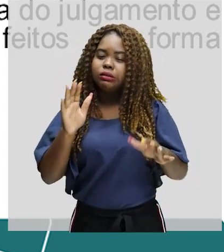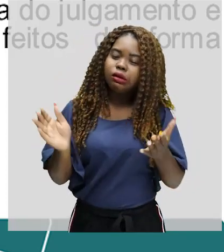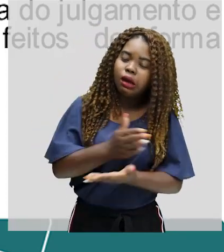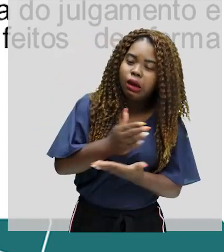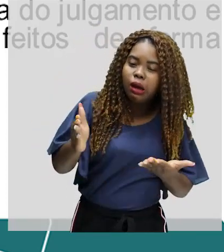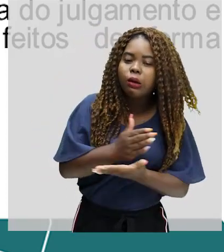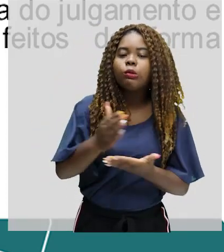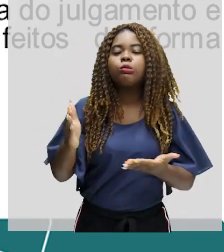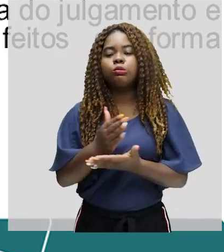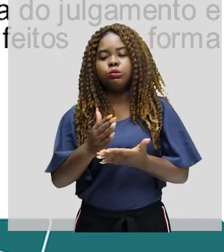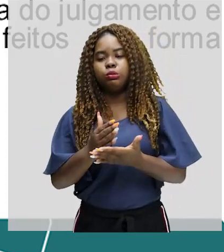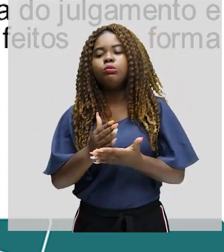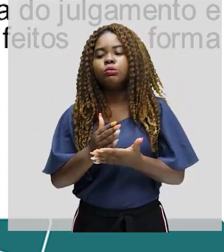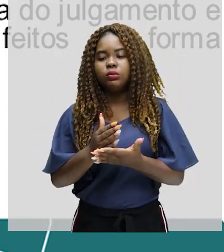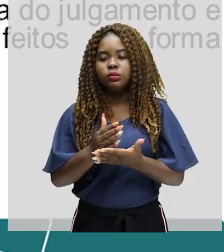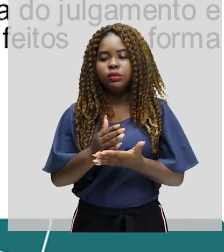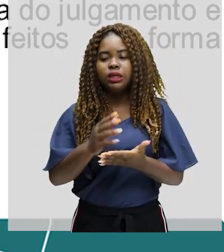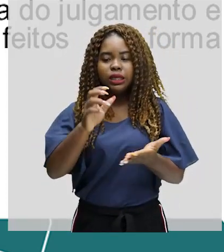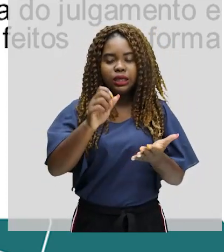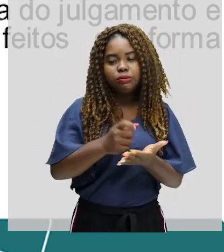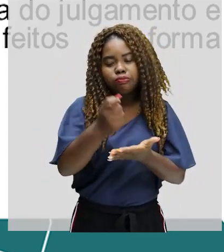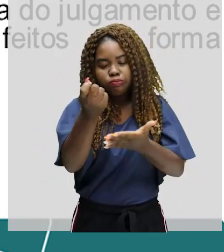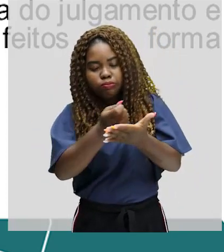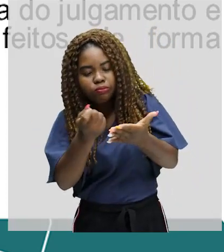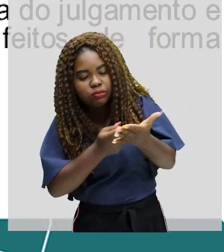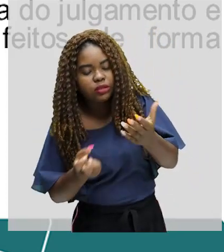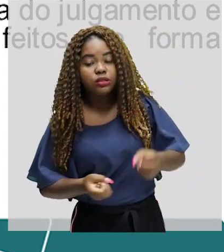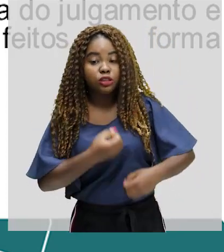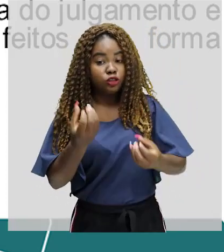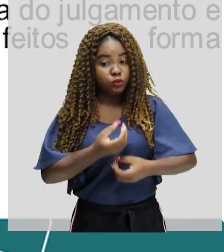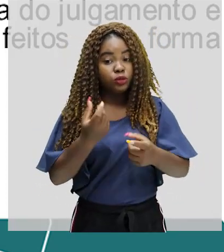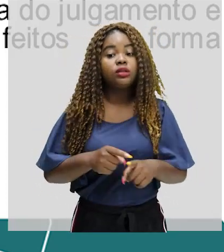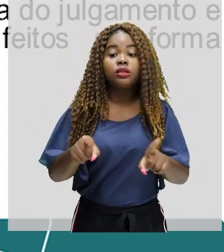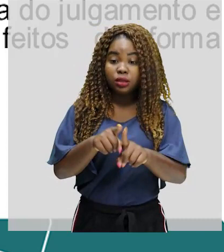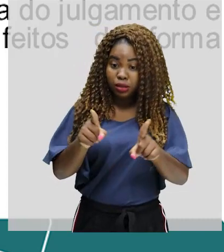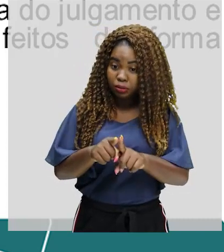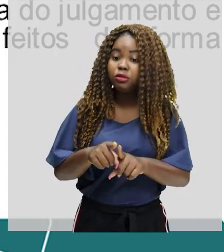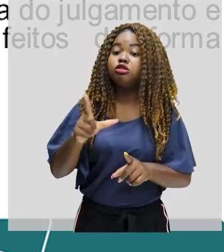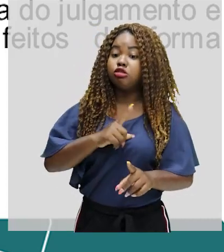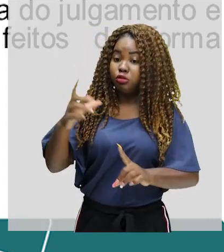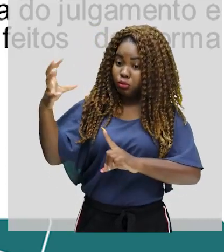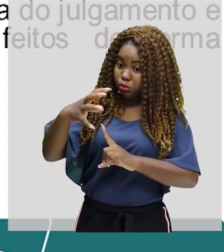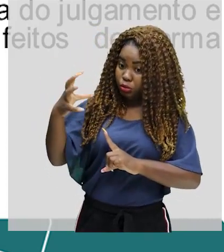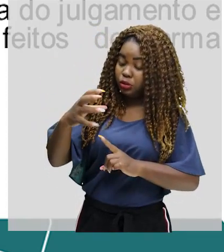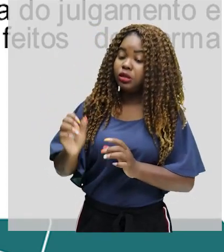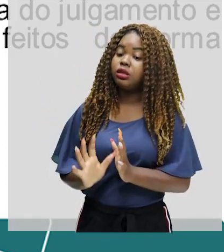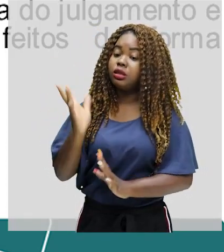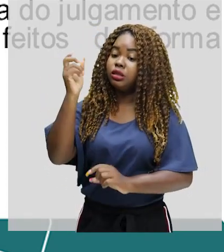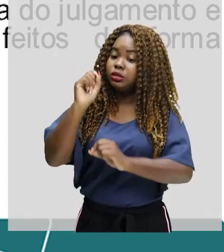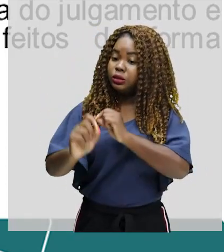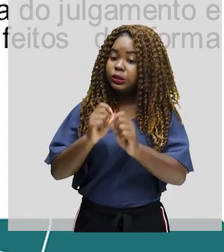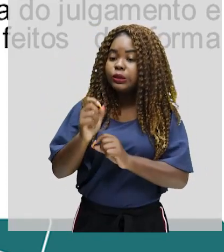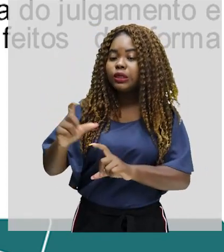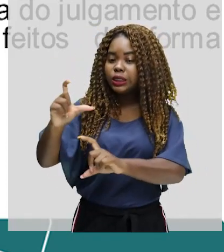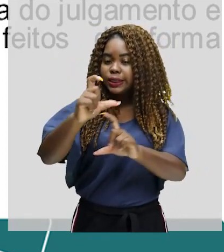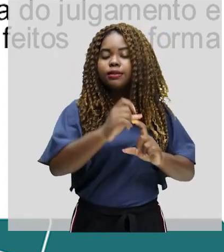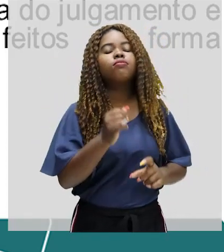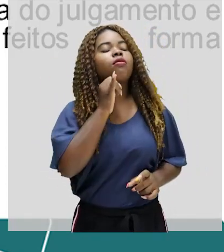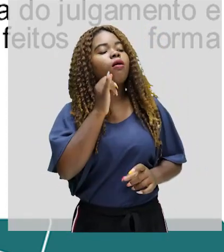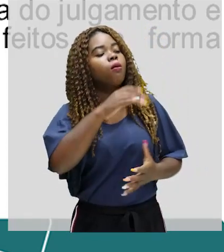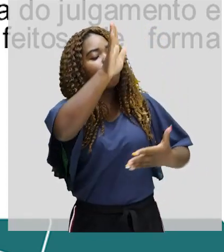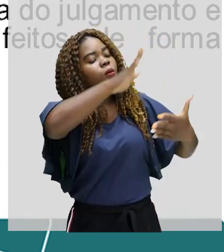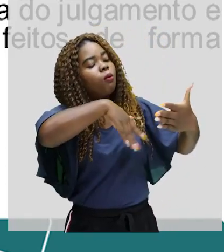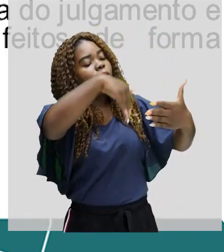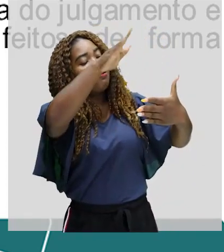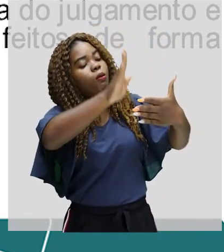que já existiam há tempos serviam como influência para a criação das HQs. Como, por exemplo, as pinturas do